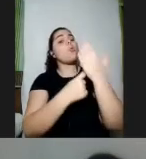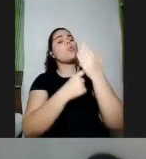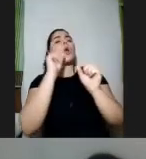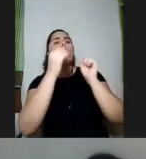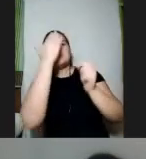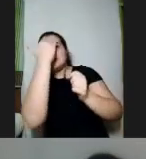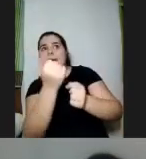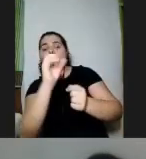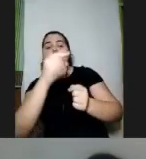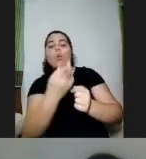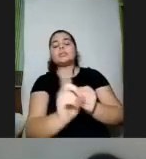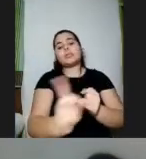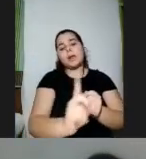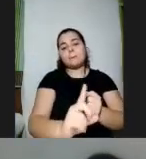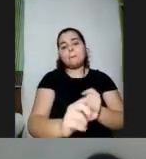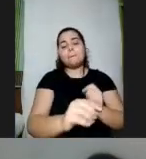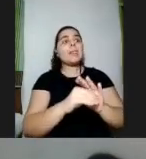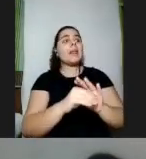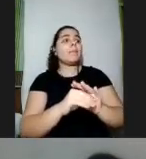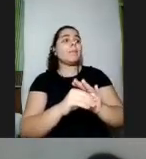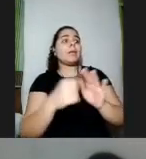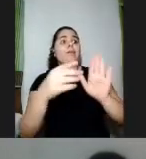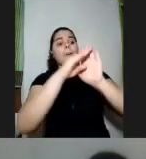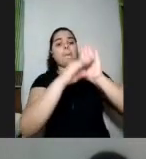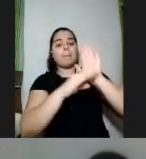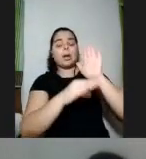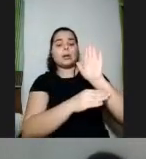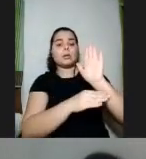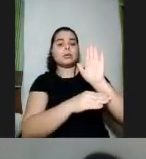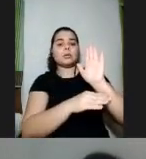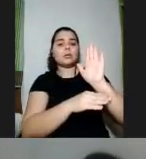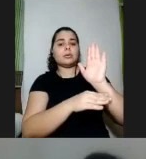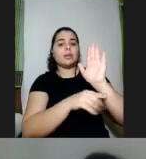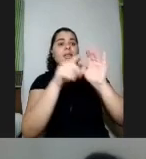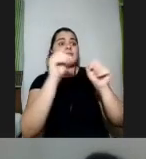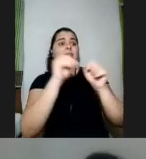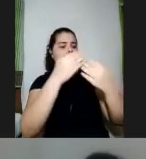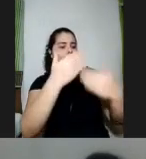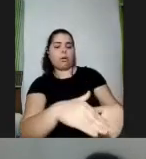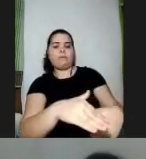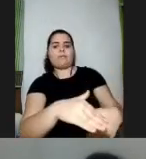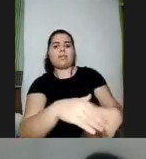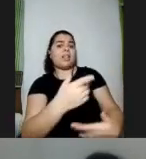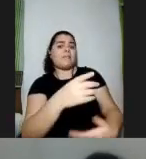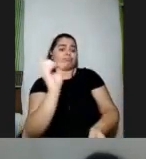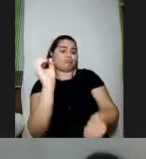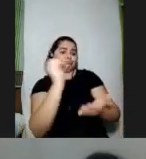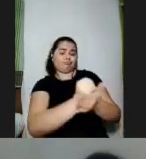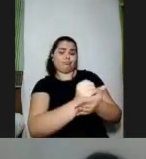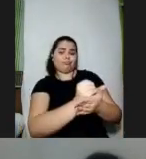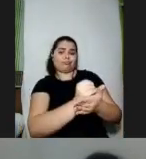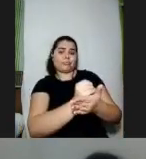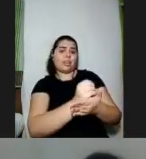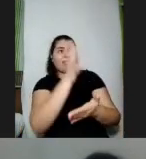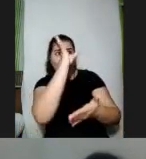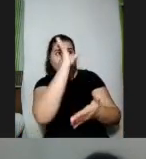porque não adianta também eu estabelecer a meta e eu mandar por exemplo a Beatriz fazer uma prova sobre o cavalo de Troia aí ela vai tirar zero e vai falar ela não entendeu nada e